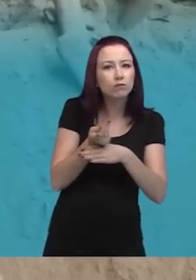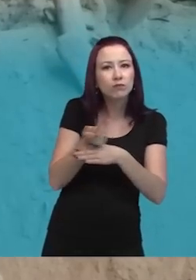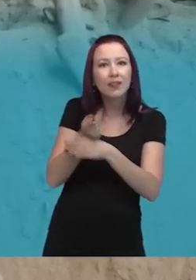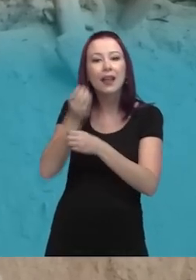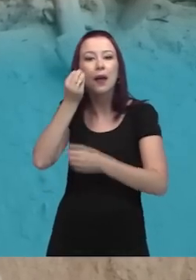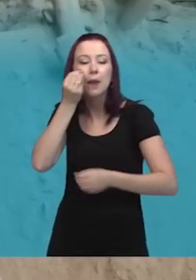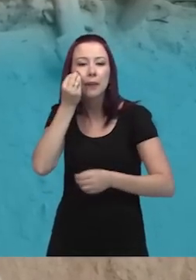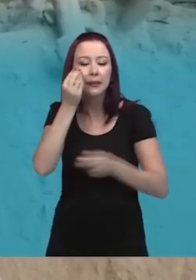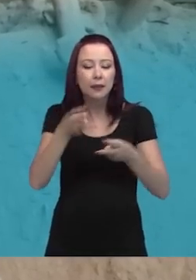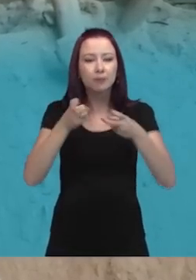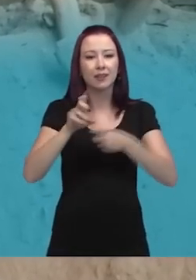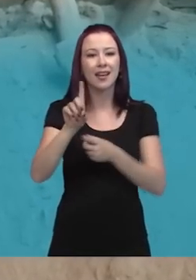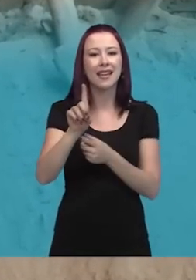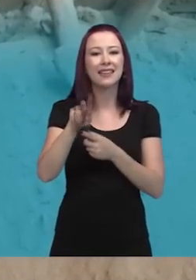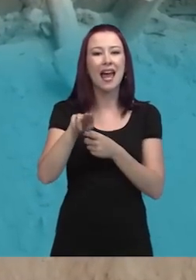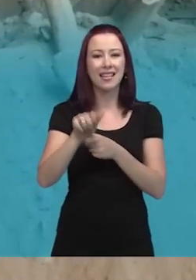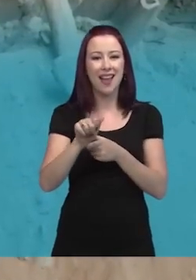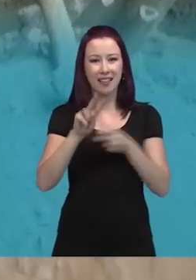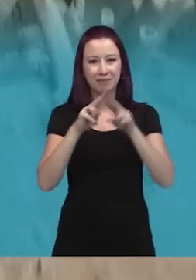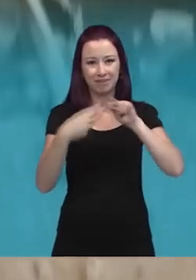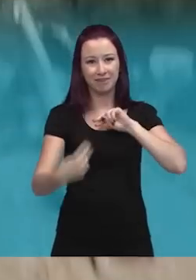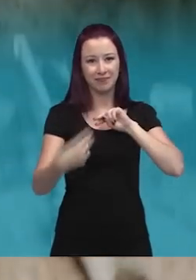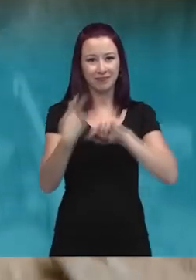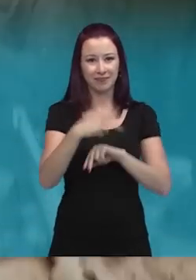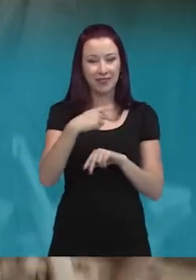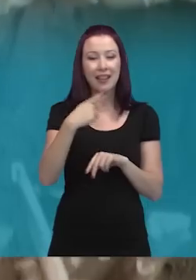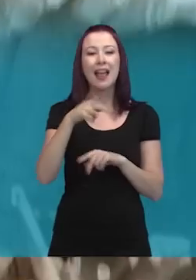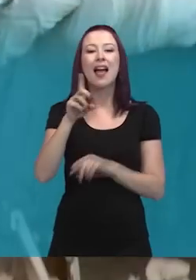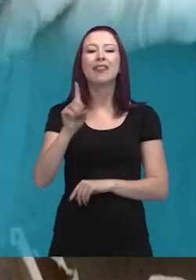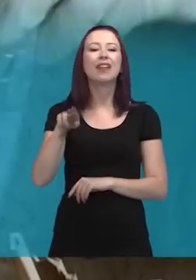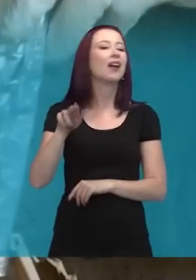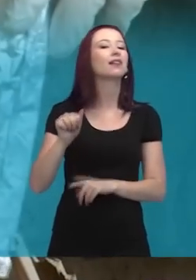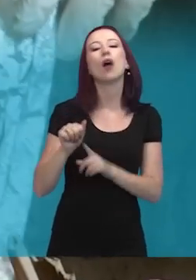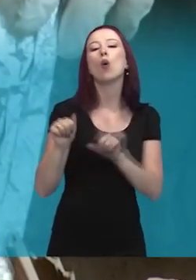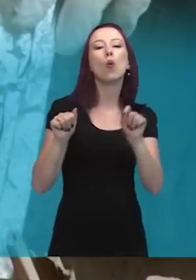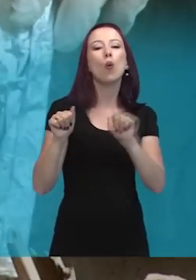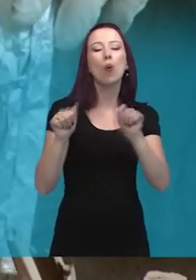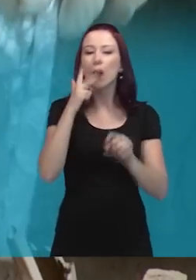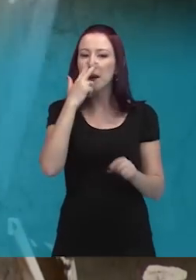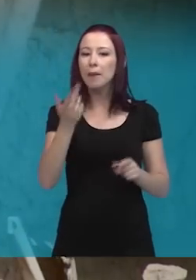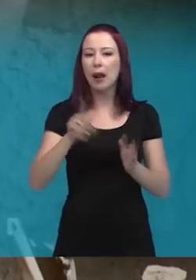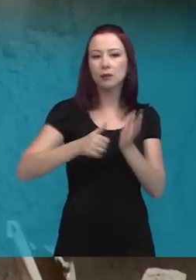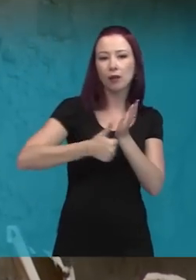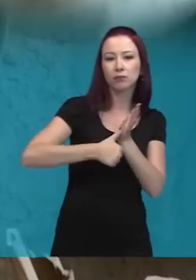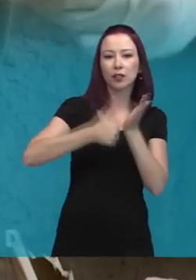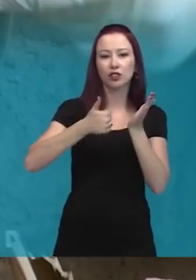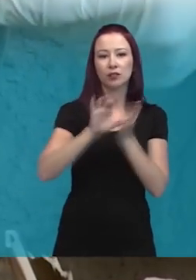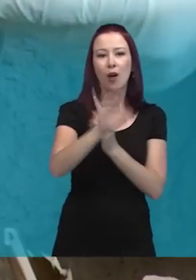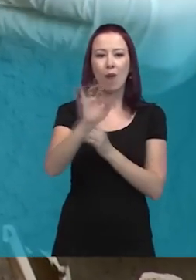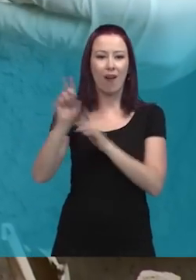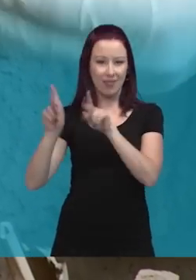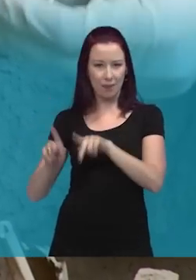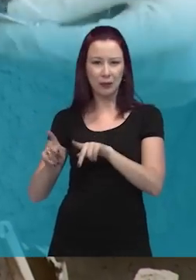o DNA posteriormente desse fragmento. O DNA é uma assinatura, como se fosse uma impressão digital de cada pessoa.